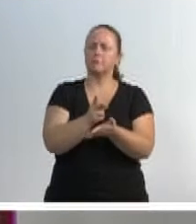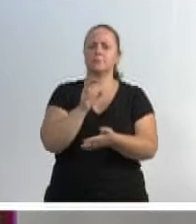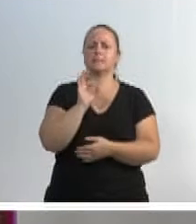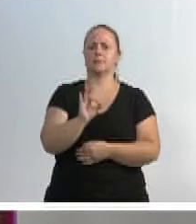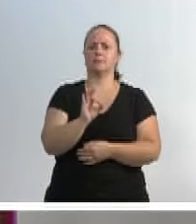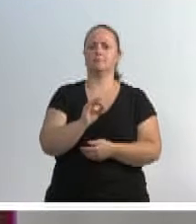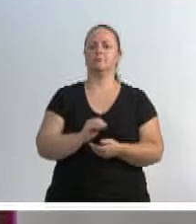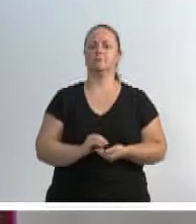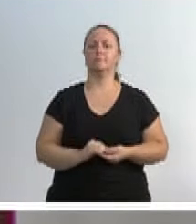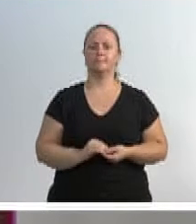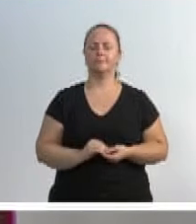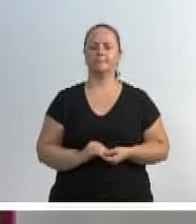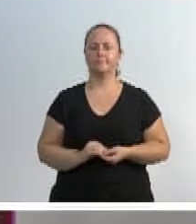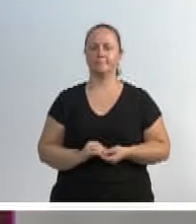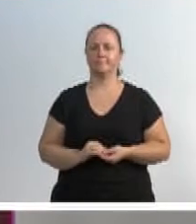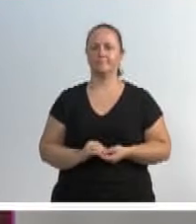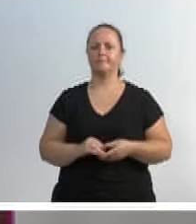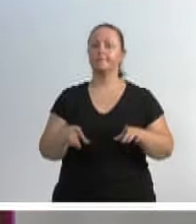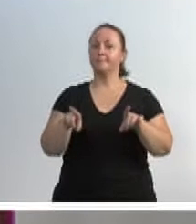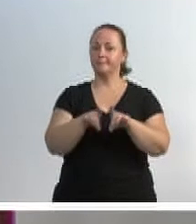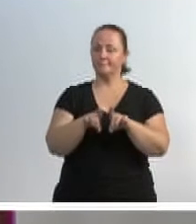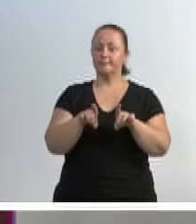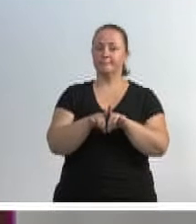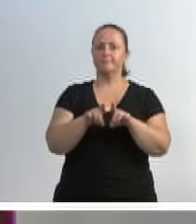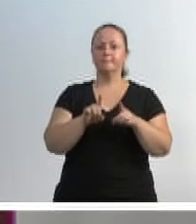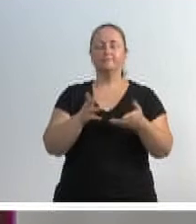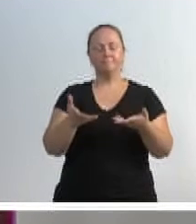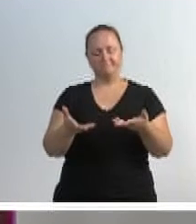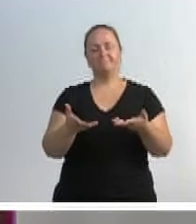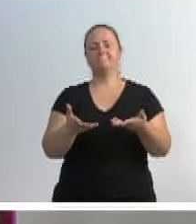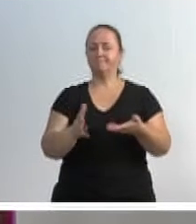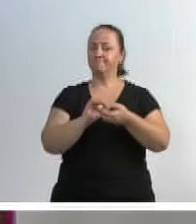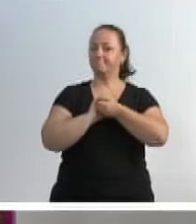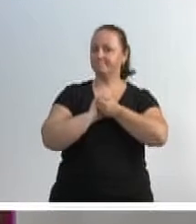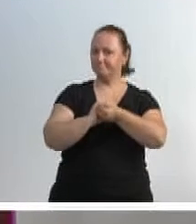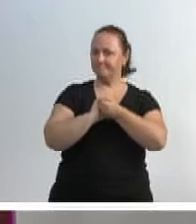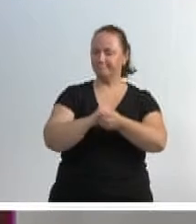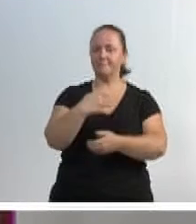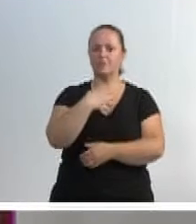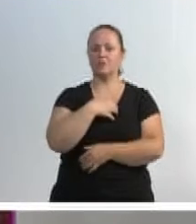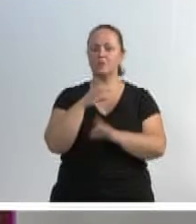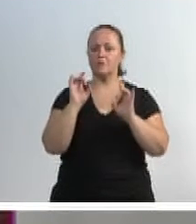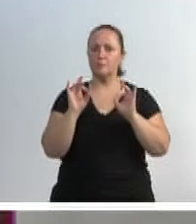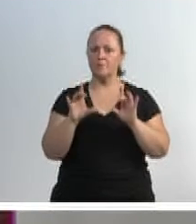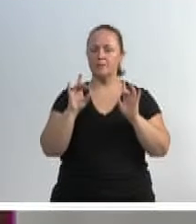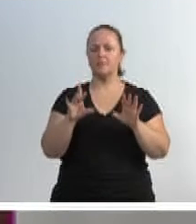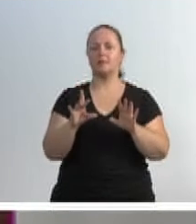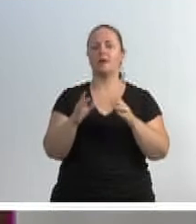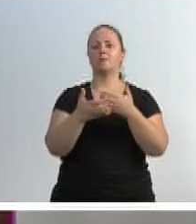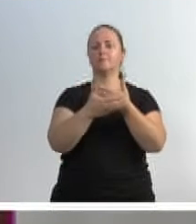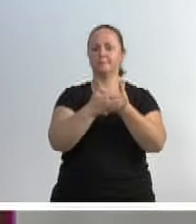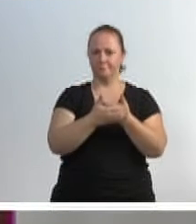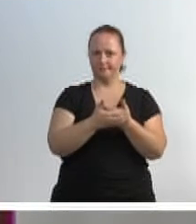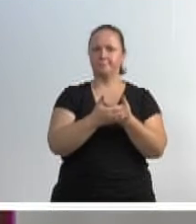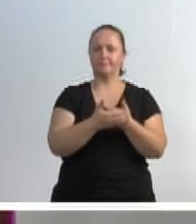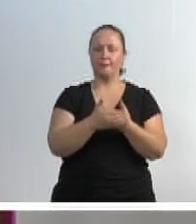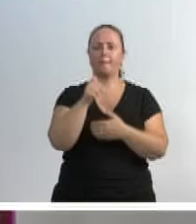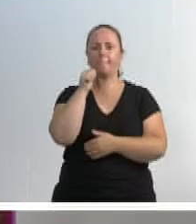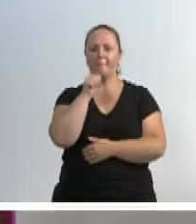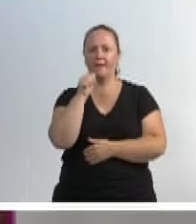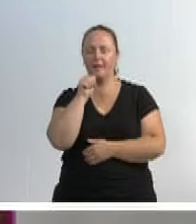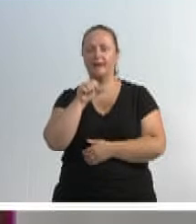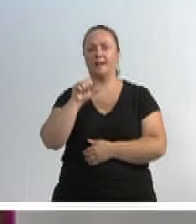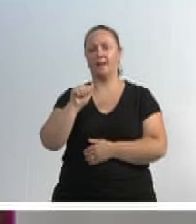ainda. Aqui também quero cumprimentar, de uma forma muito especial, o Santo Antônio, bem como a Adriana, a Dona